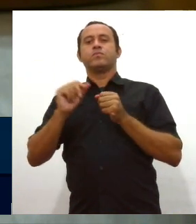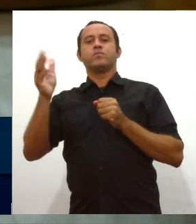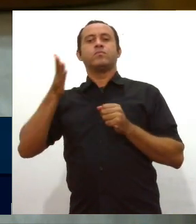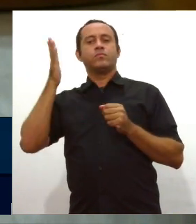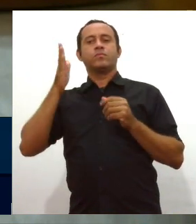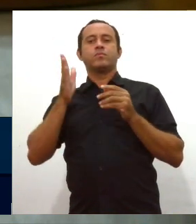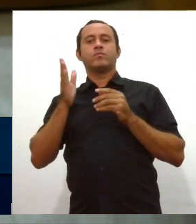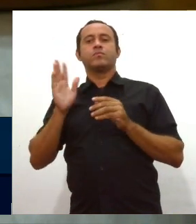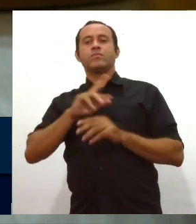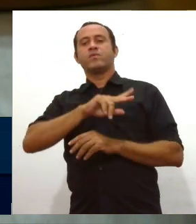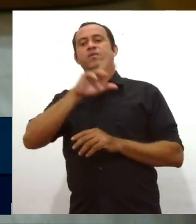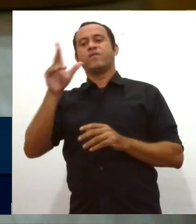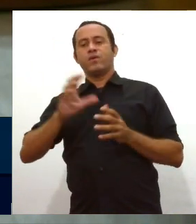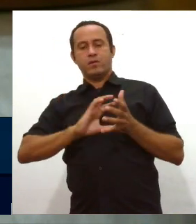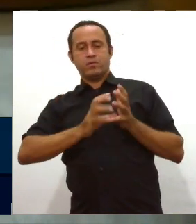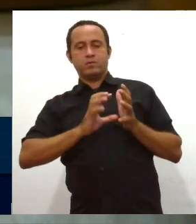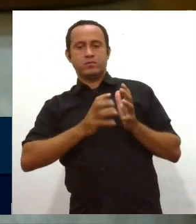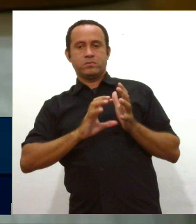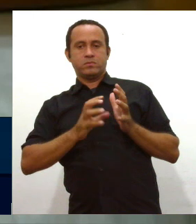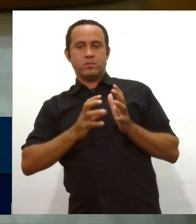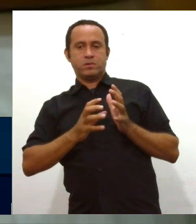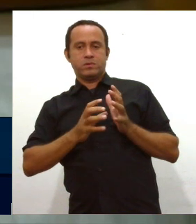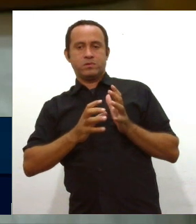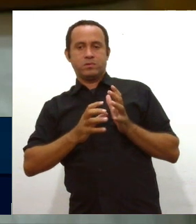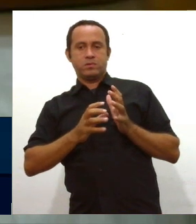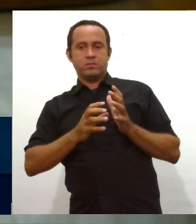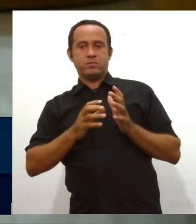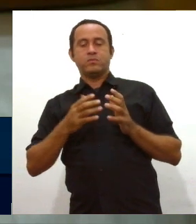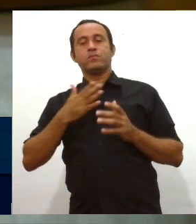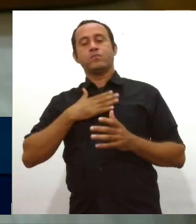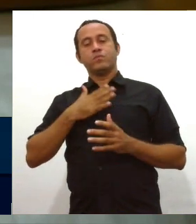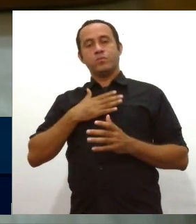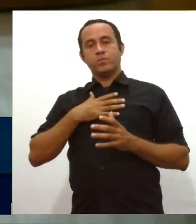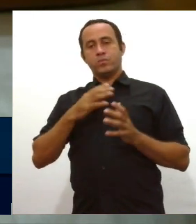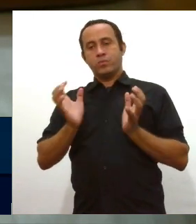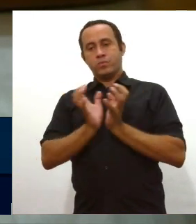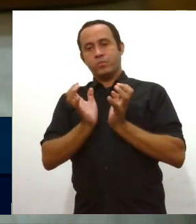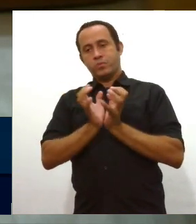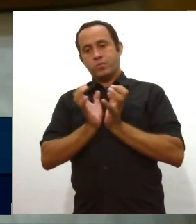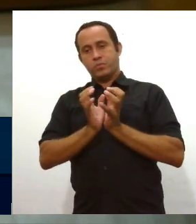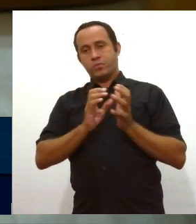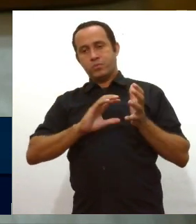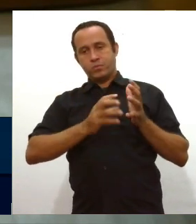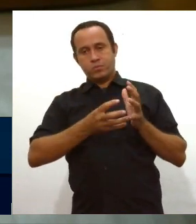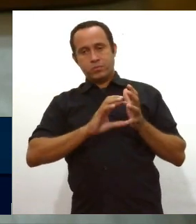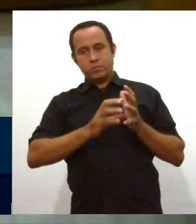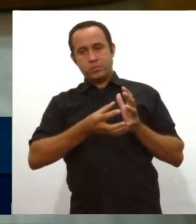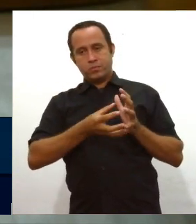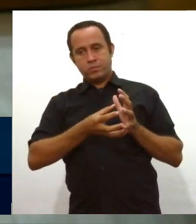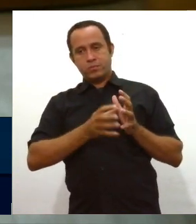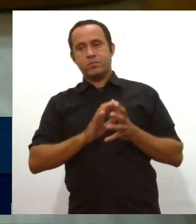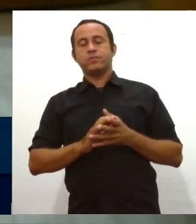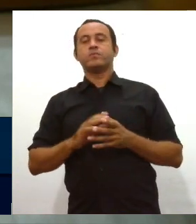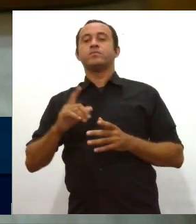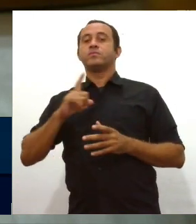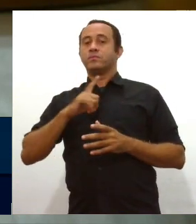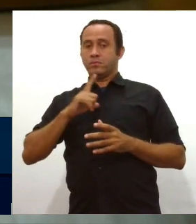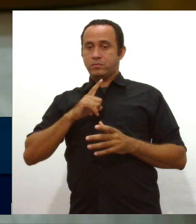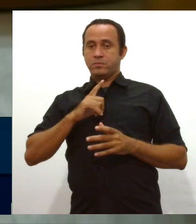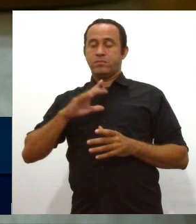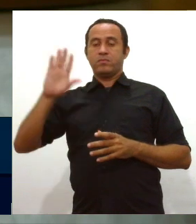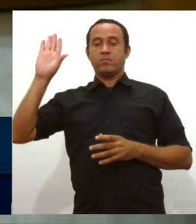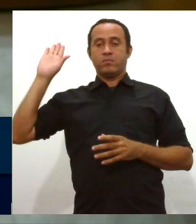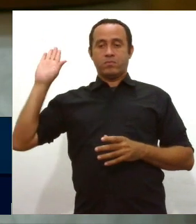vários partidos. E no Cidadania, não é diferente. Cidadania, esse ano, terá candidato majoritário em várias